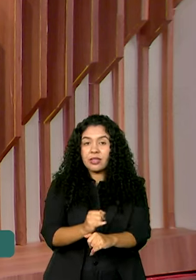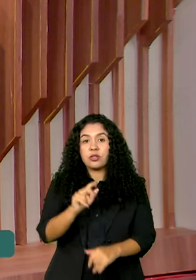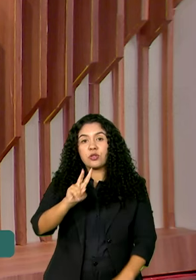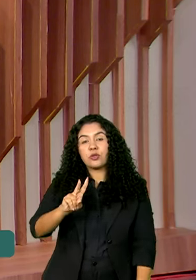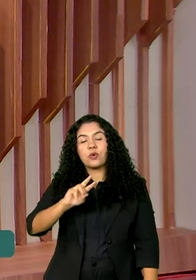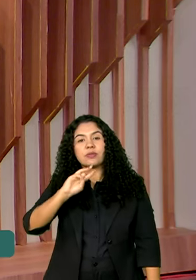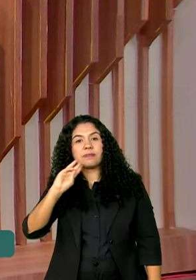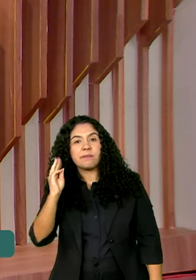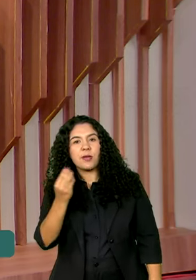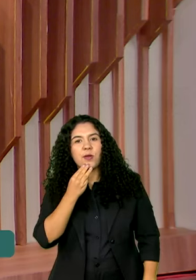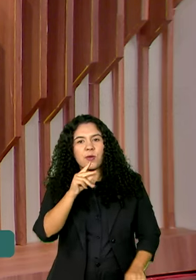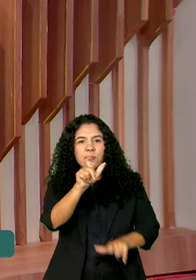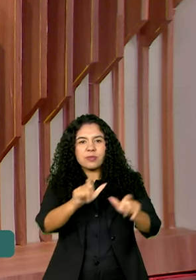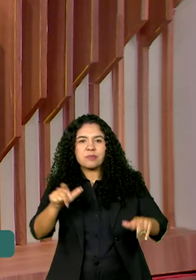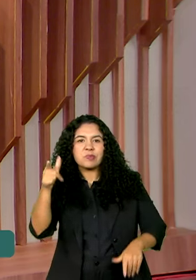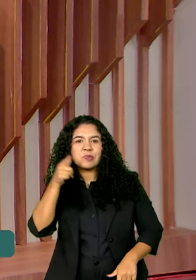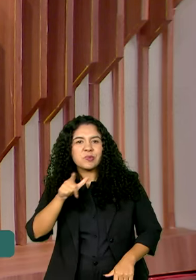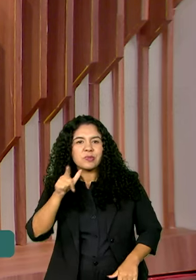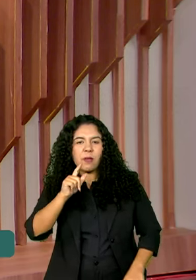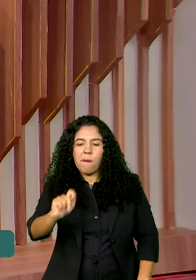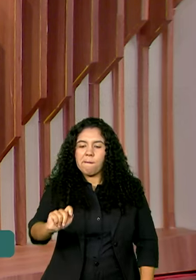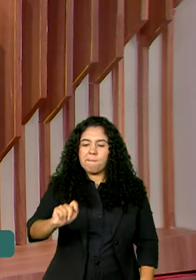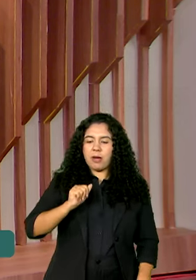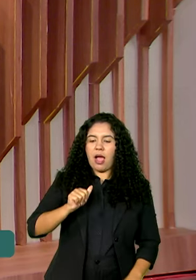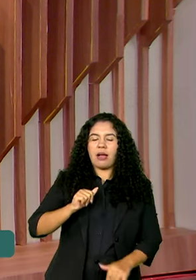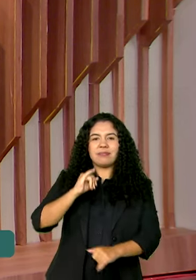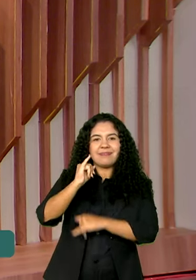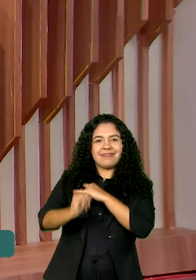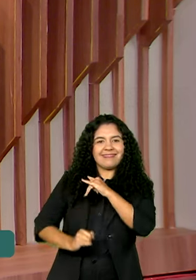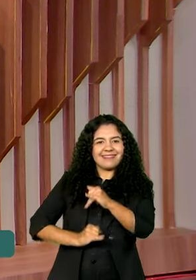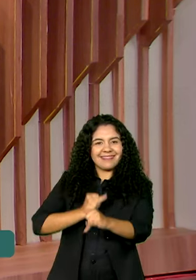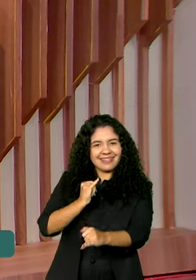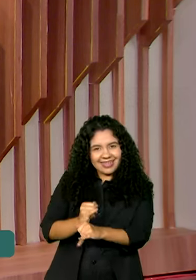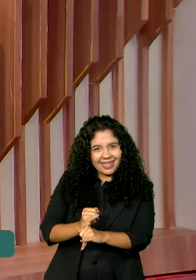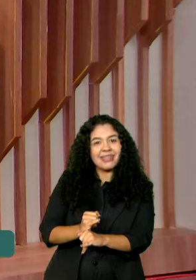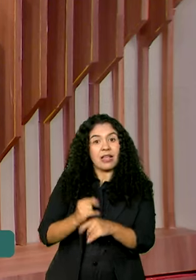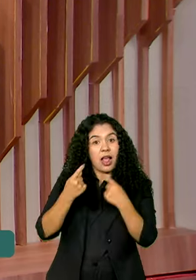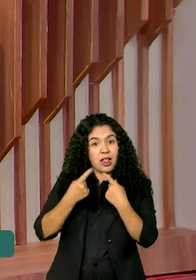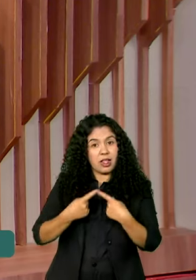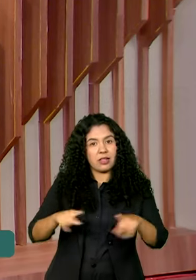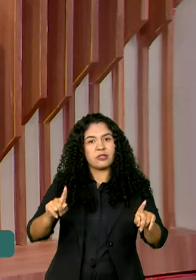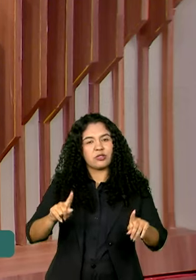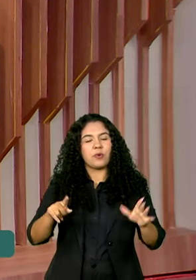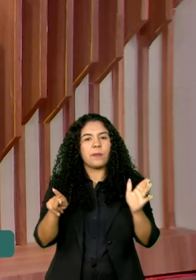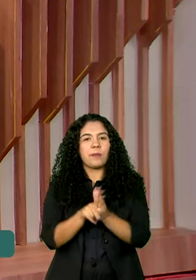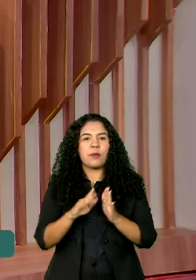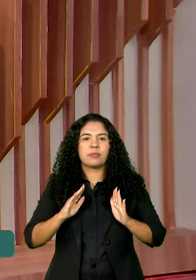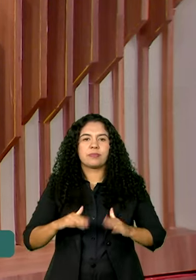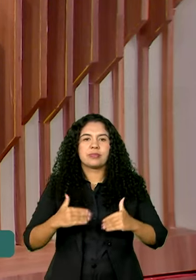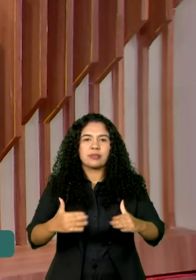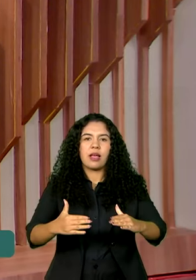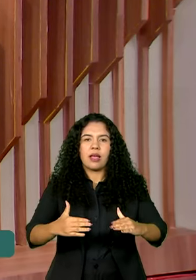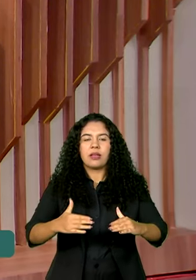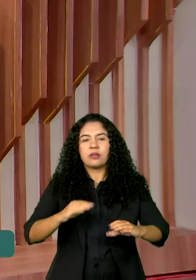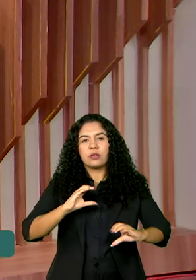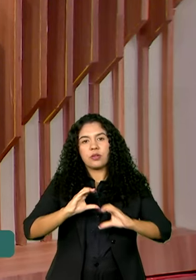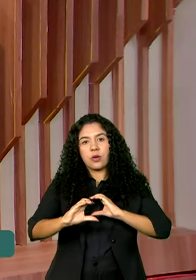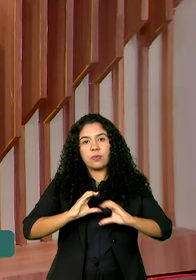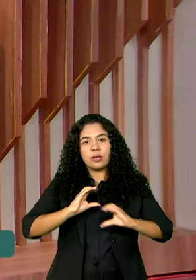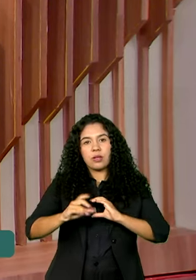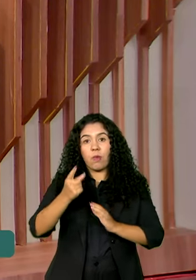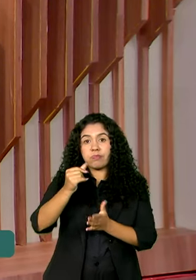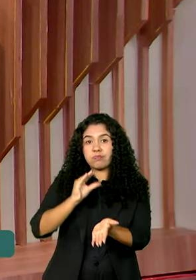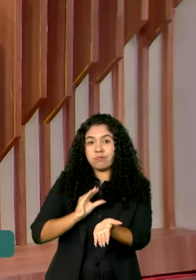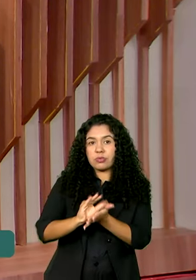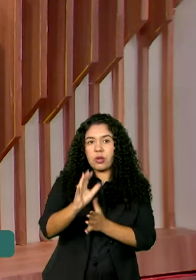beneficiadas pelo programa Acessa Crédito Telecom, lançado pelo Ministério das Comunicações. Os investimentos são